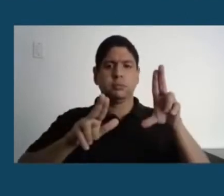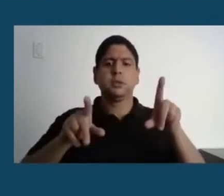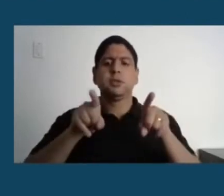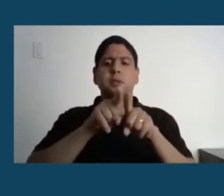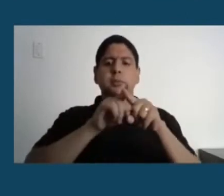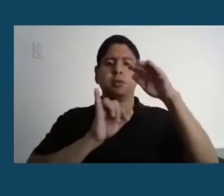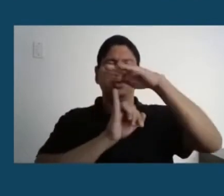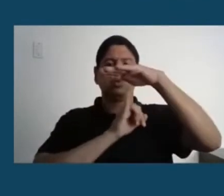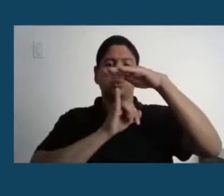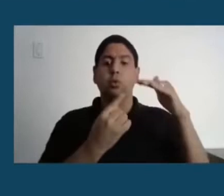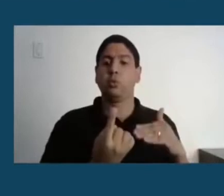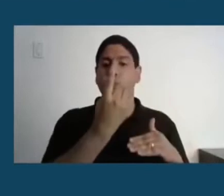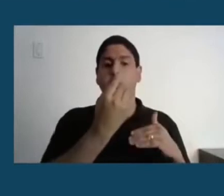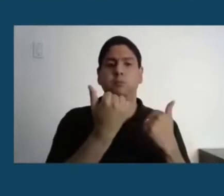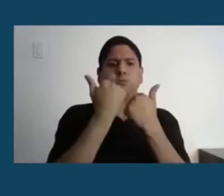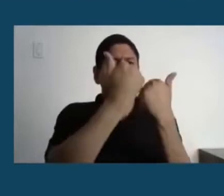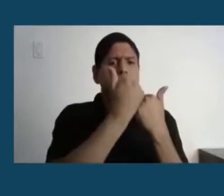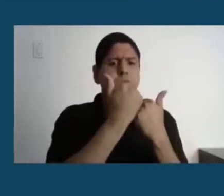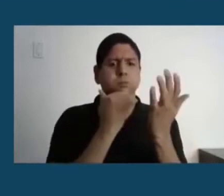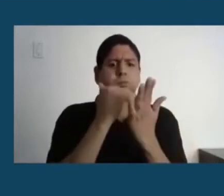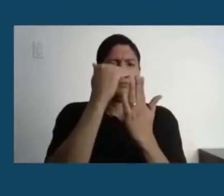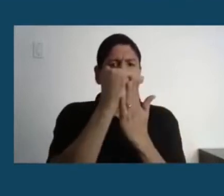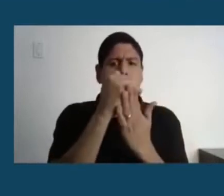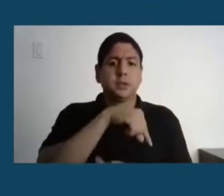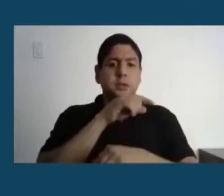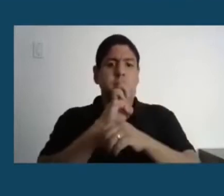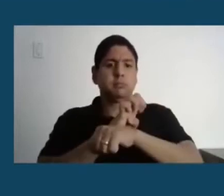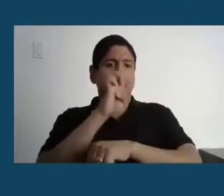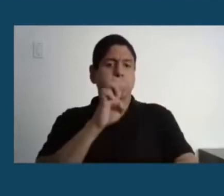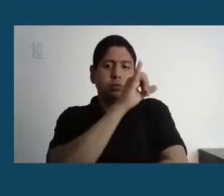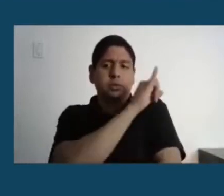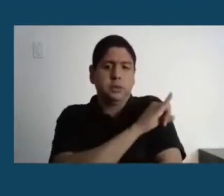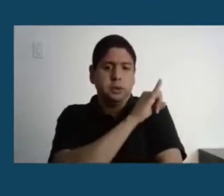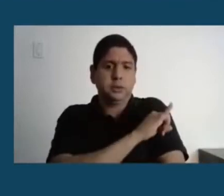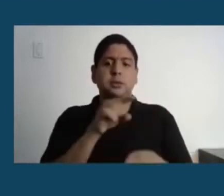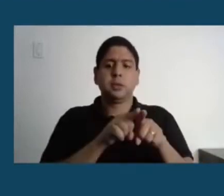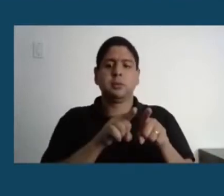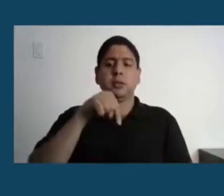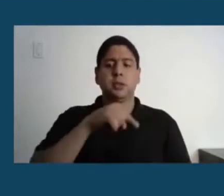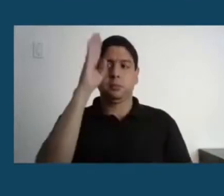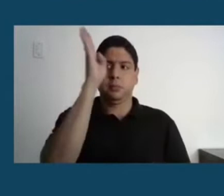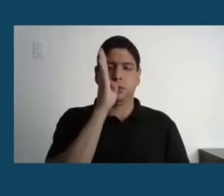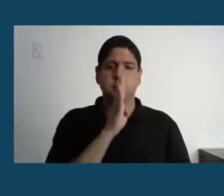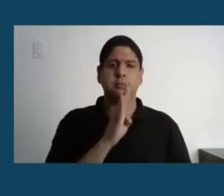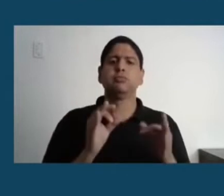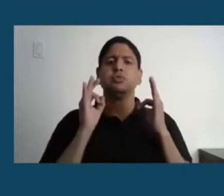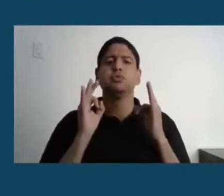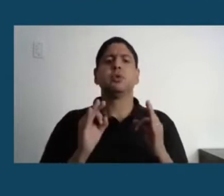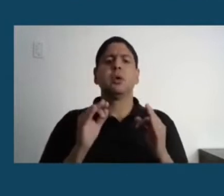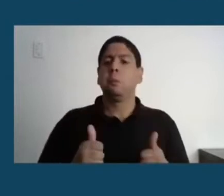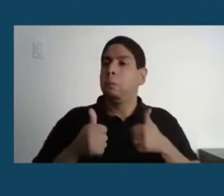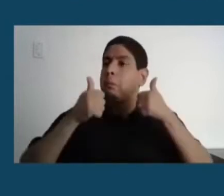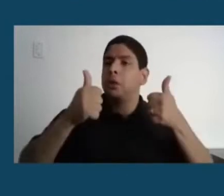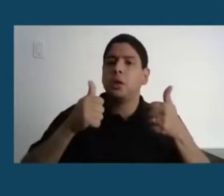colaboram aqui no estado do Rio de Janeiro e no Brasil. Sem dúvida nenhuma, a maior colaboração internacional da nossa